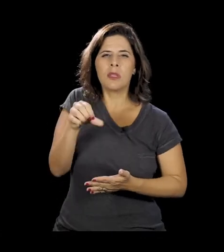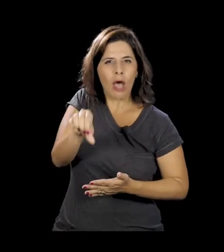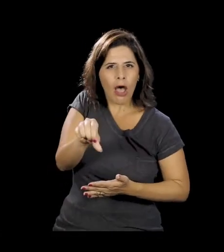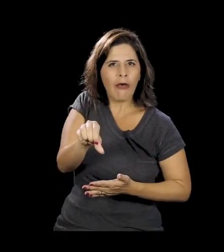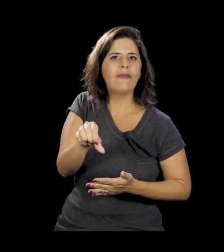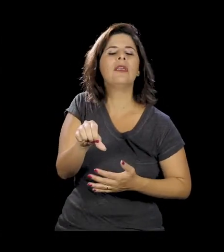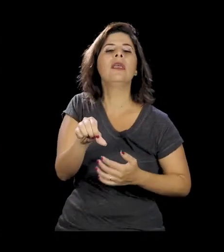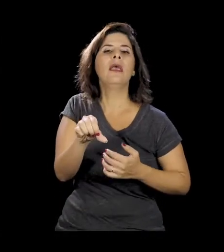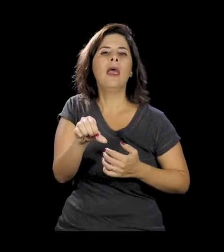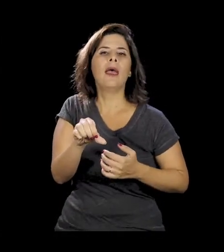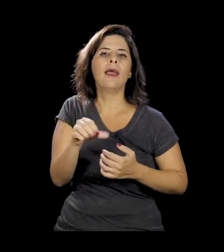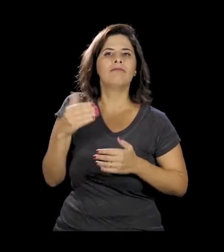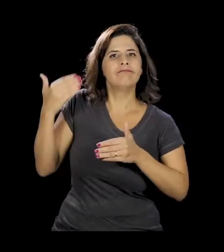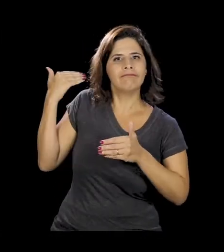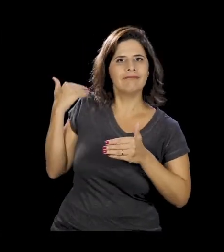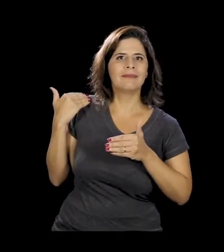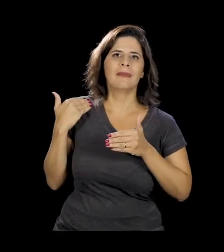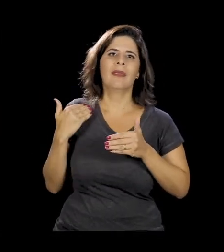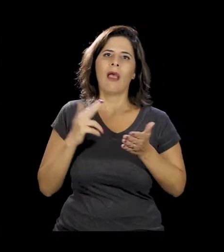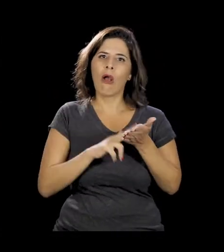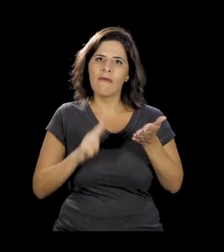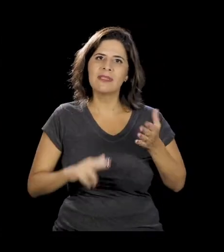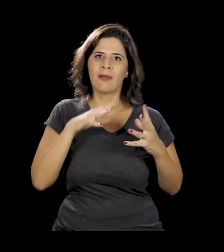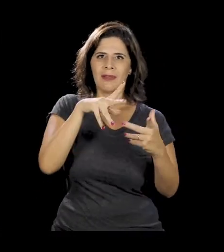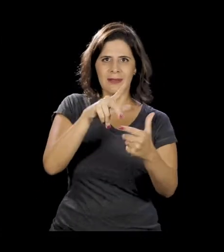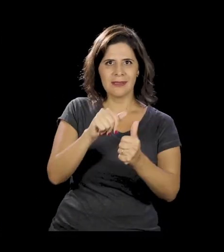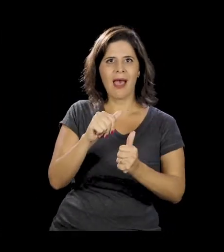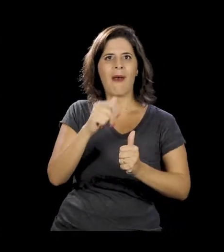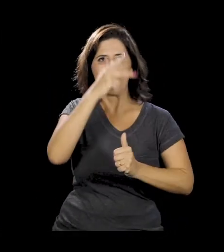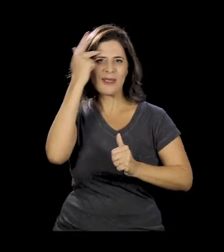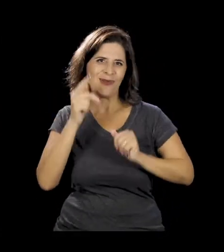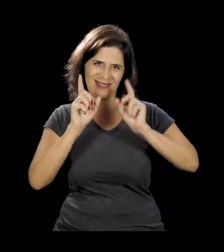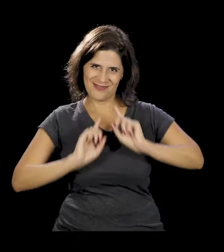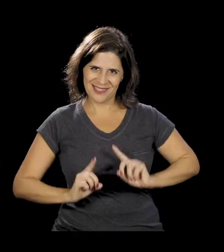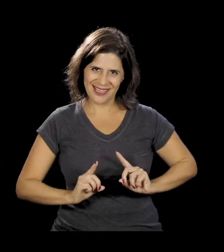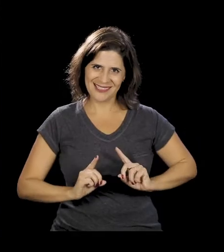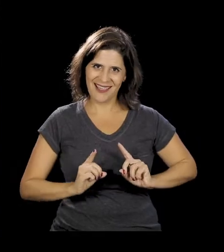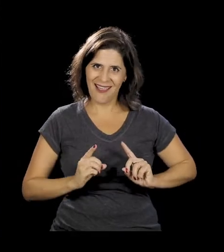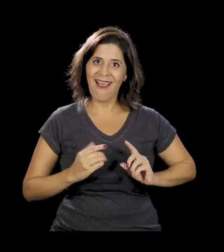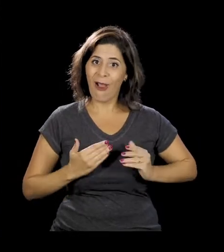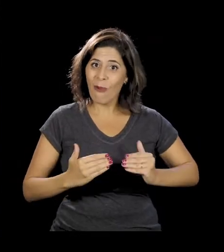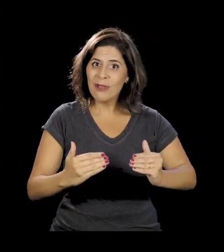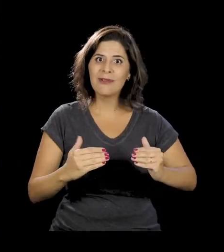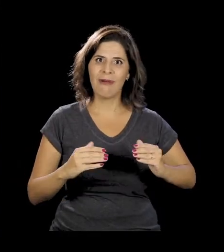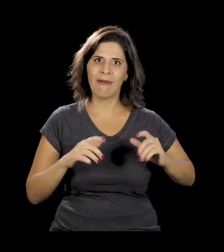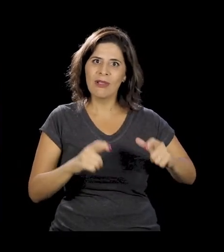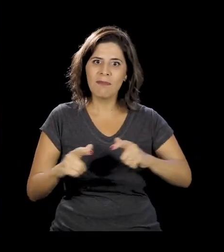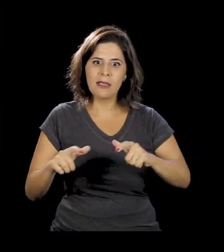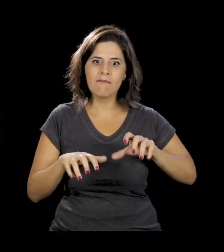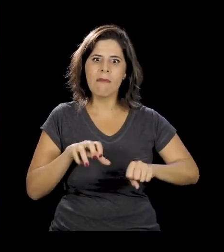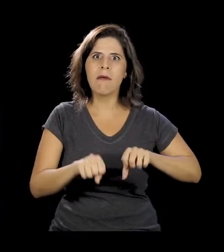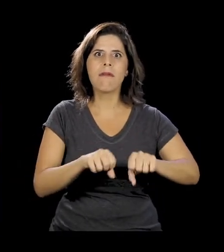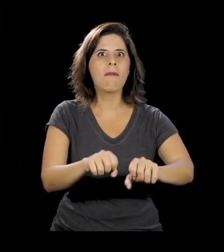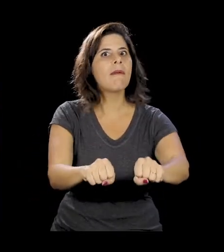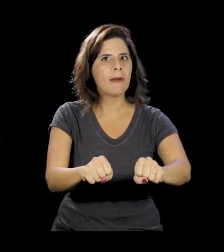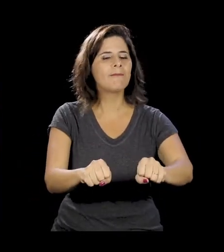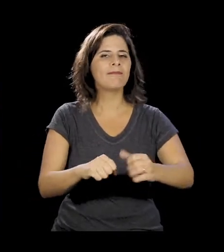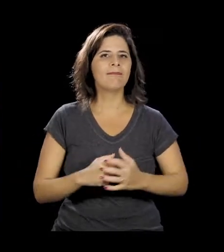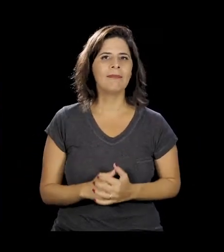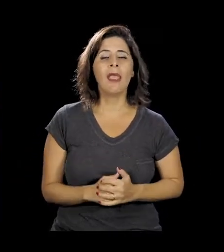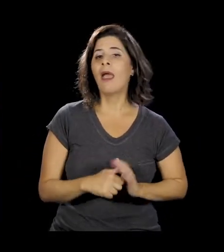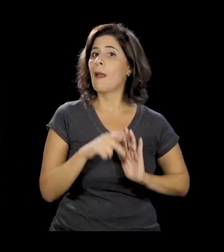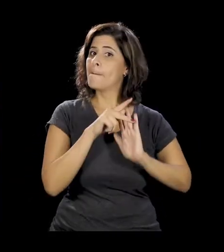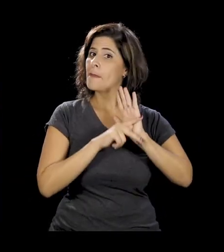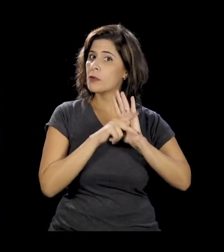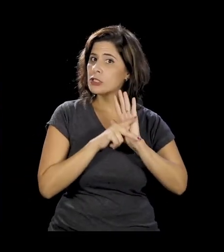com a Convenção Internacional da Pessoa com Deficiência, a gente vem tendo essa força de ocupar os espaços. O projeto tem a